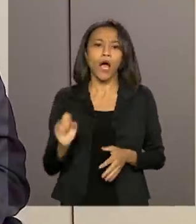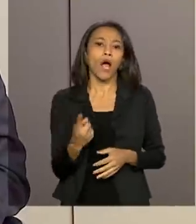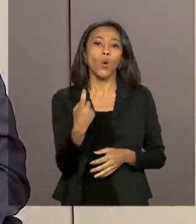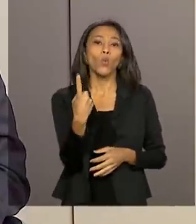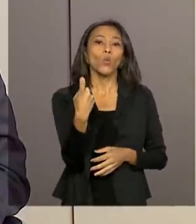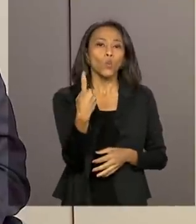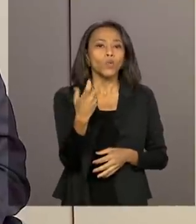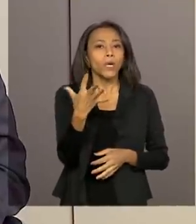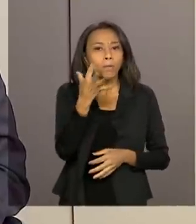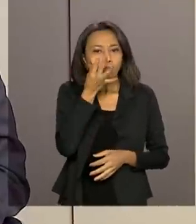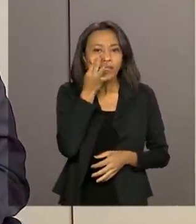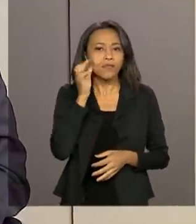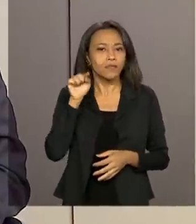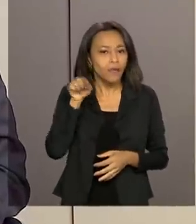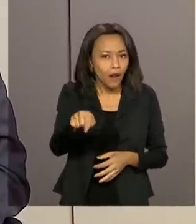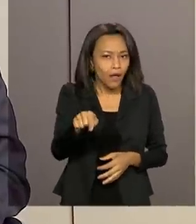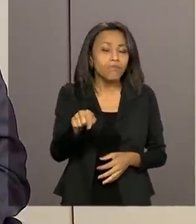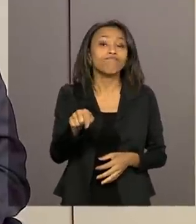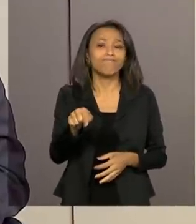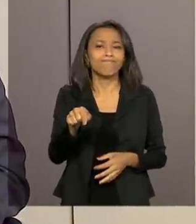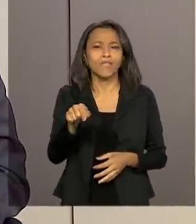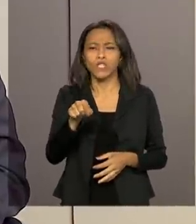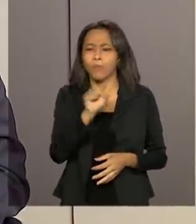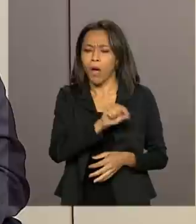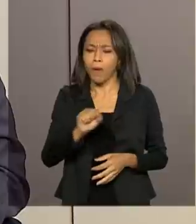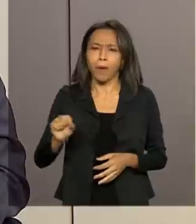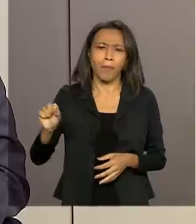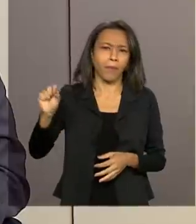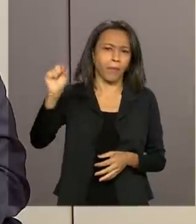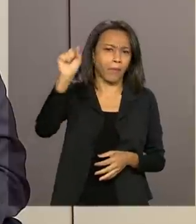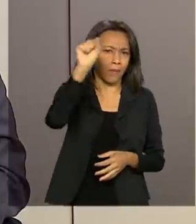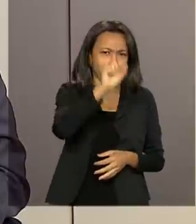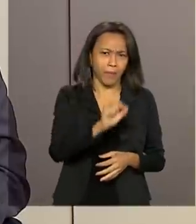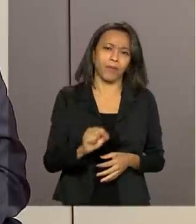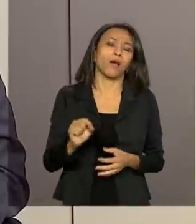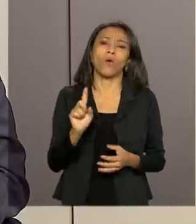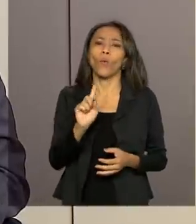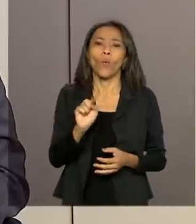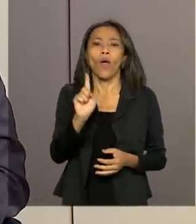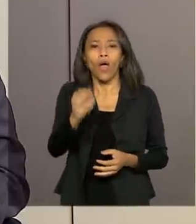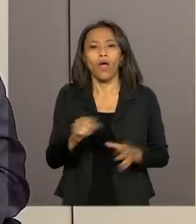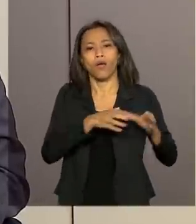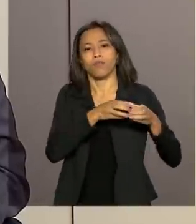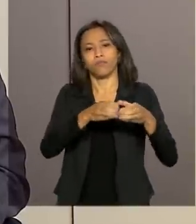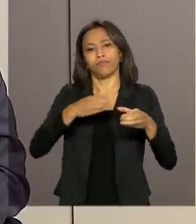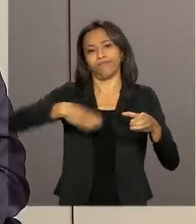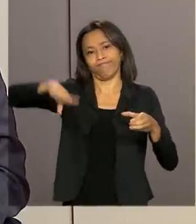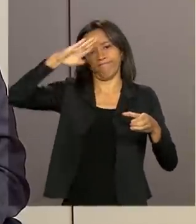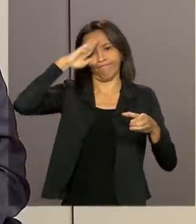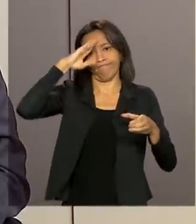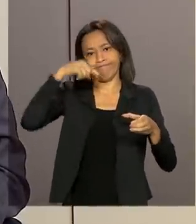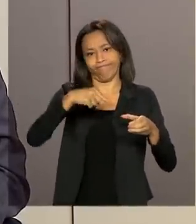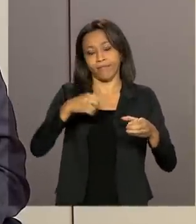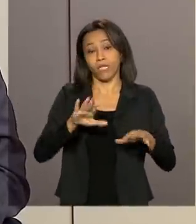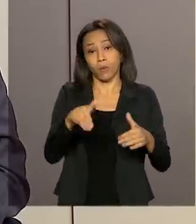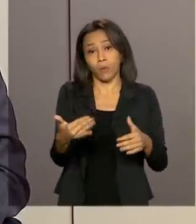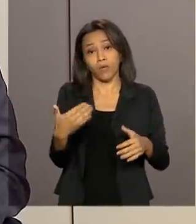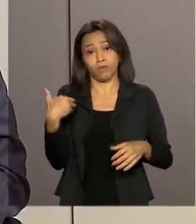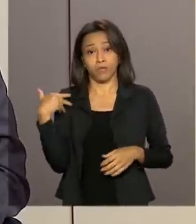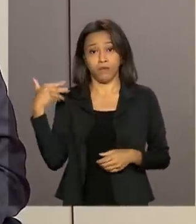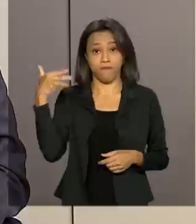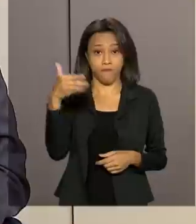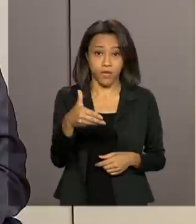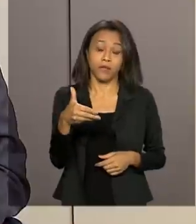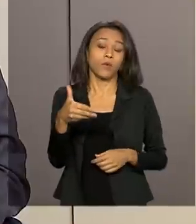instituição estatal que está lá, em todos os lugares, em todos os recantos, são as Forças Armadas. Então, quando você vai